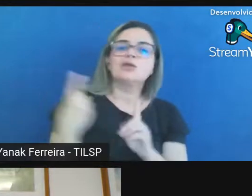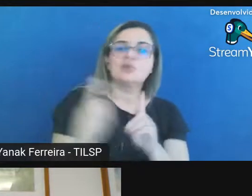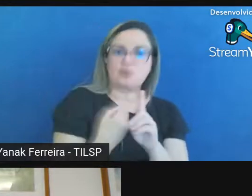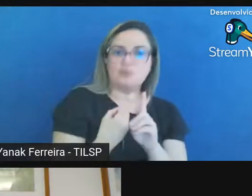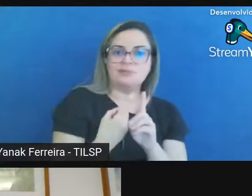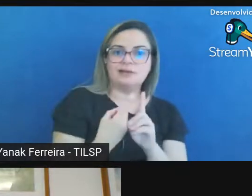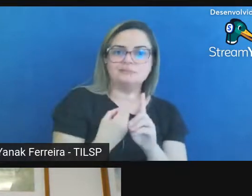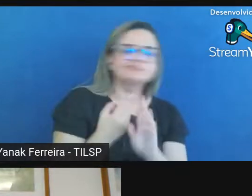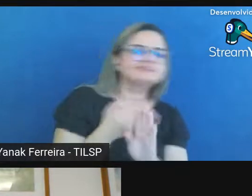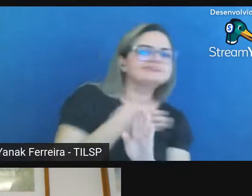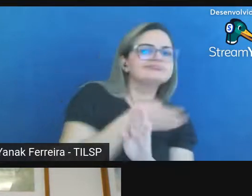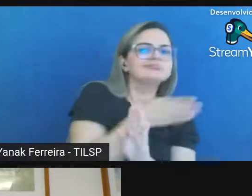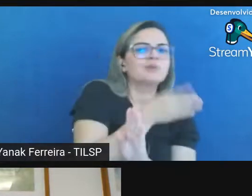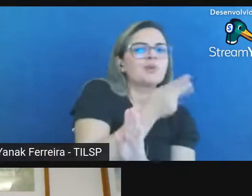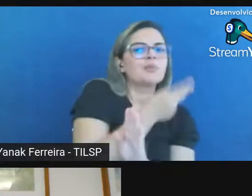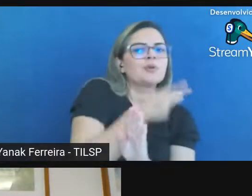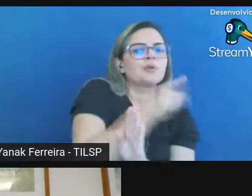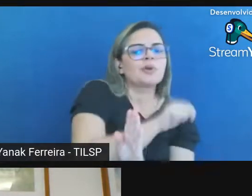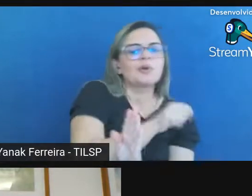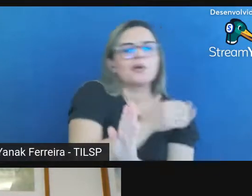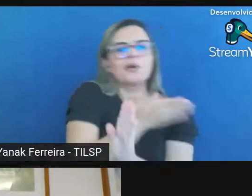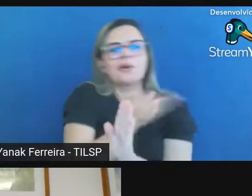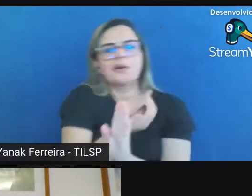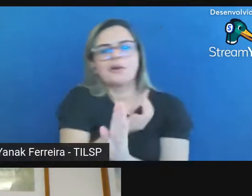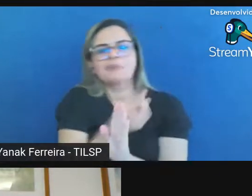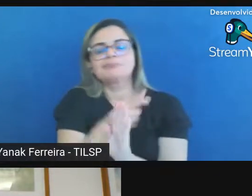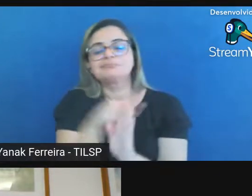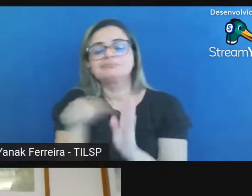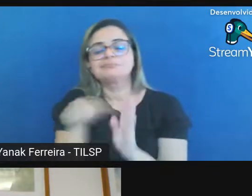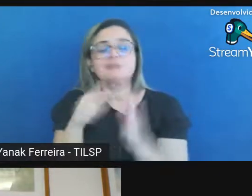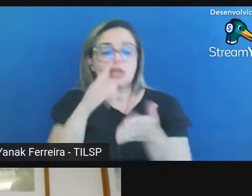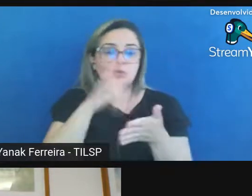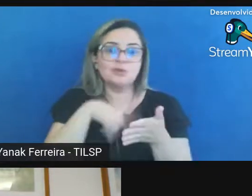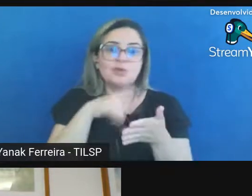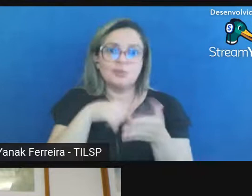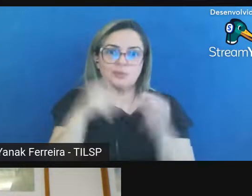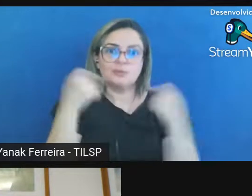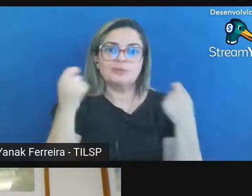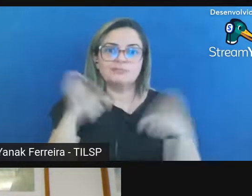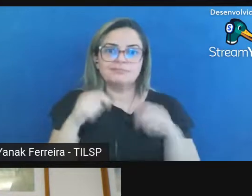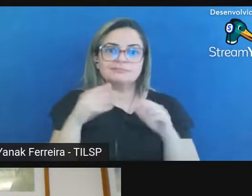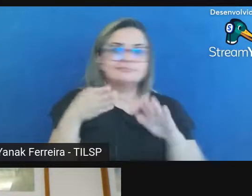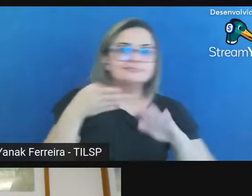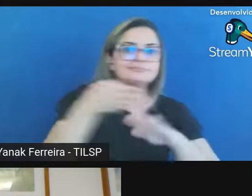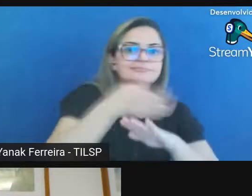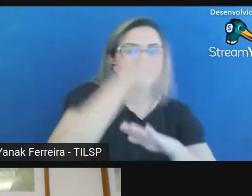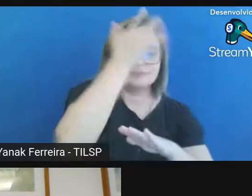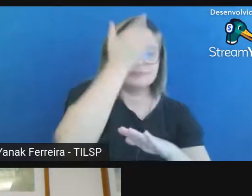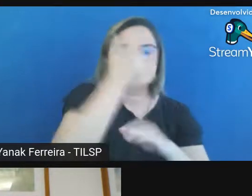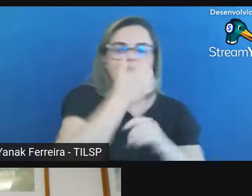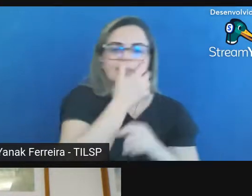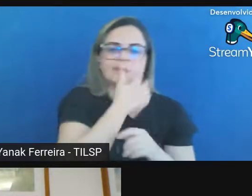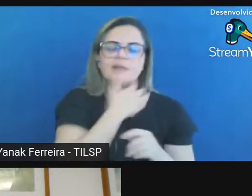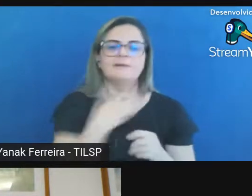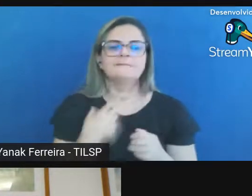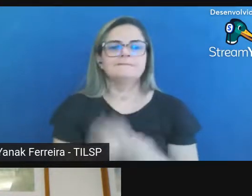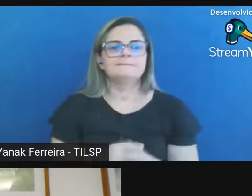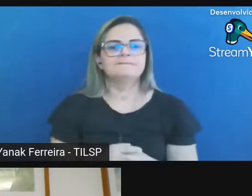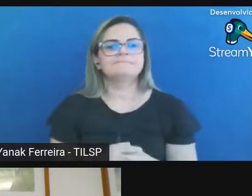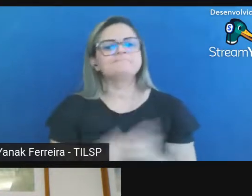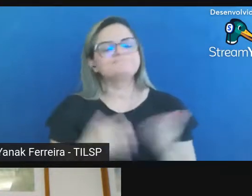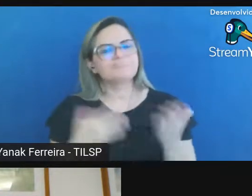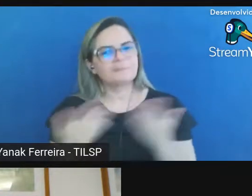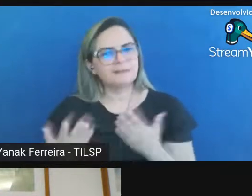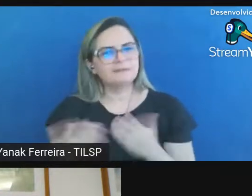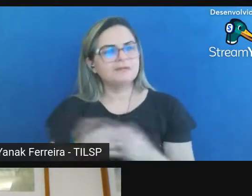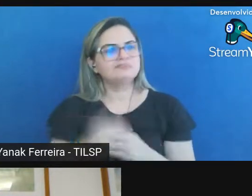é necessário que o documento esteja disponível para a busca aí a questão é a fim de preservar a memória